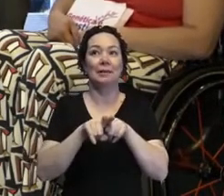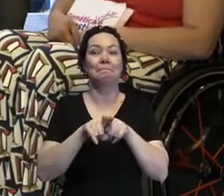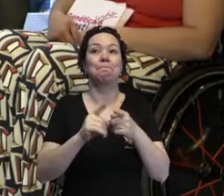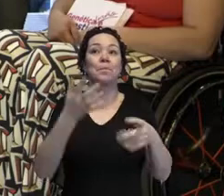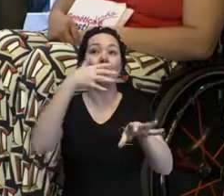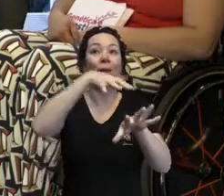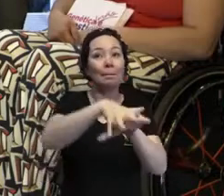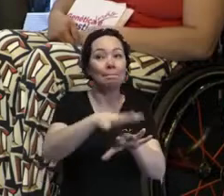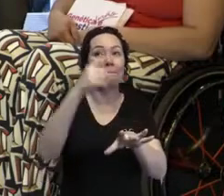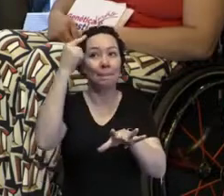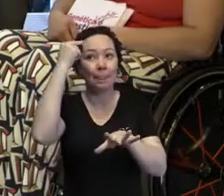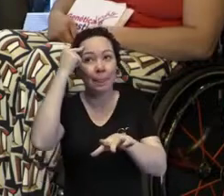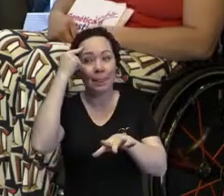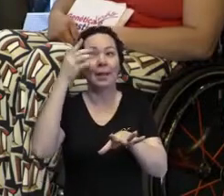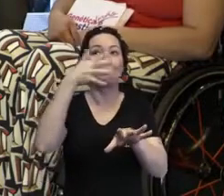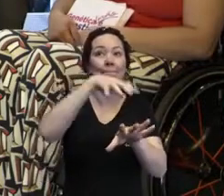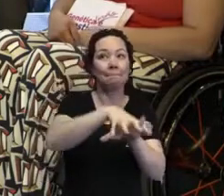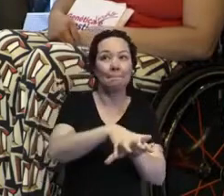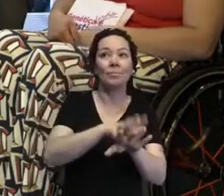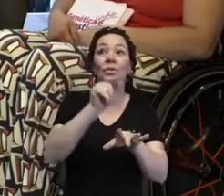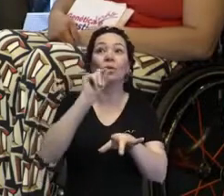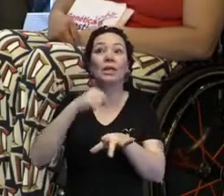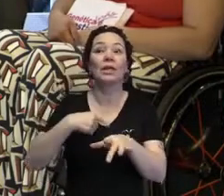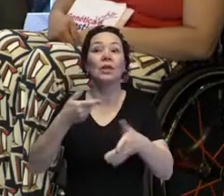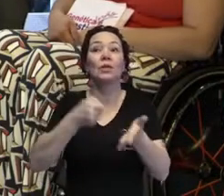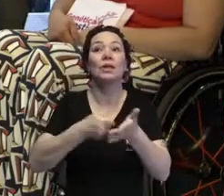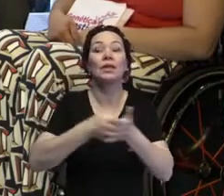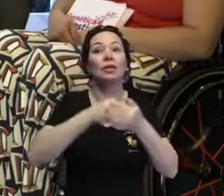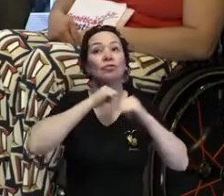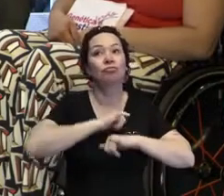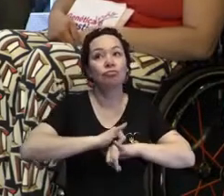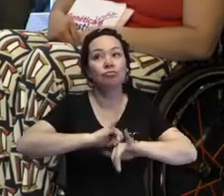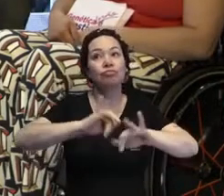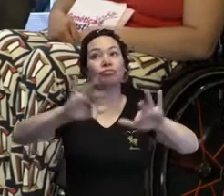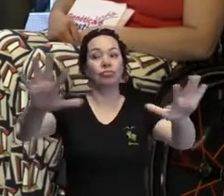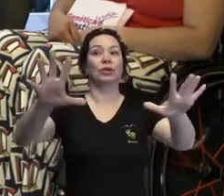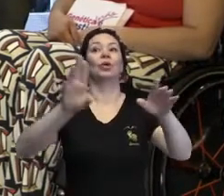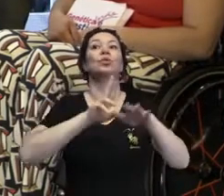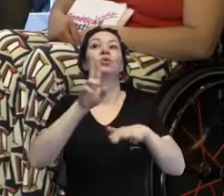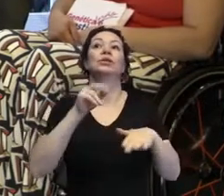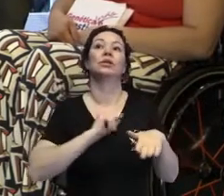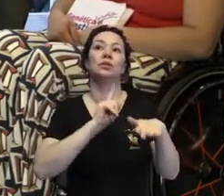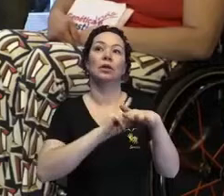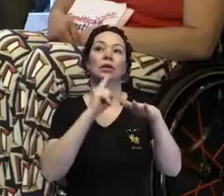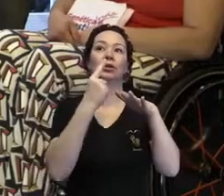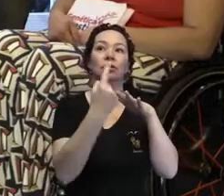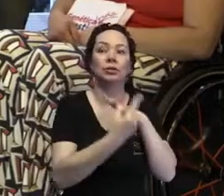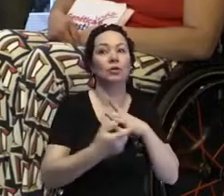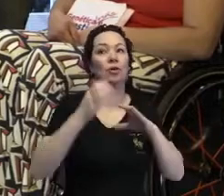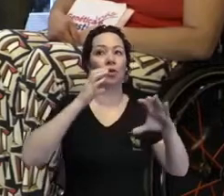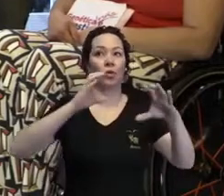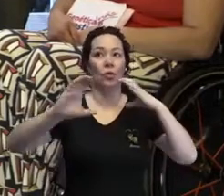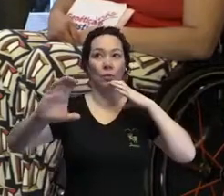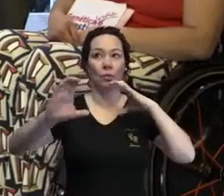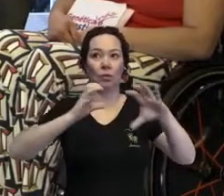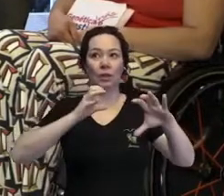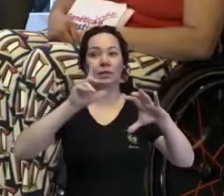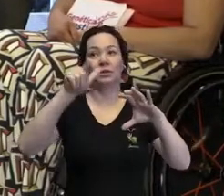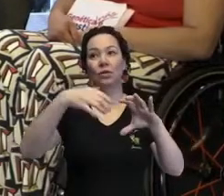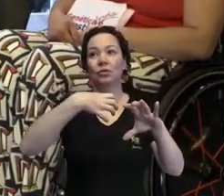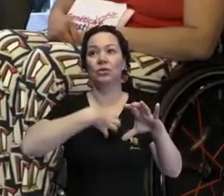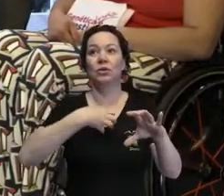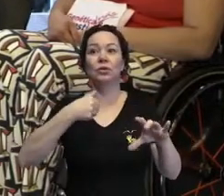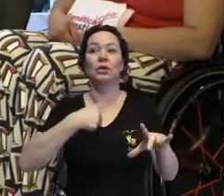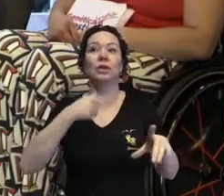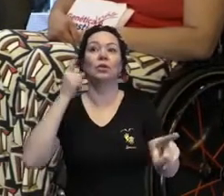é o que eu tento levar para as pessoas através das minhas redes sociais. A comunicação foi o caminho ali que eu